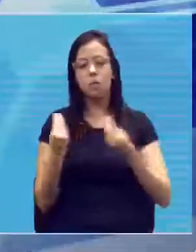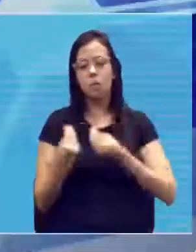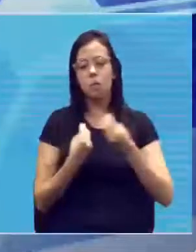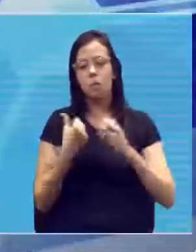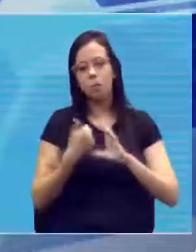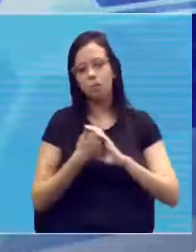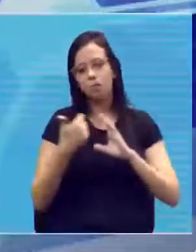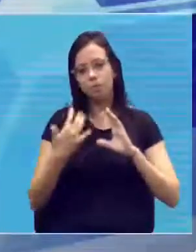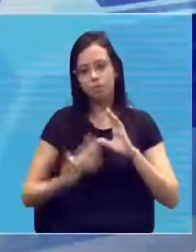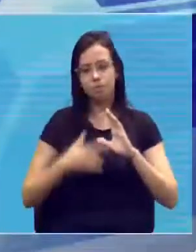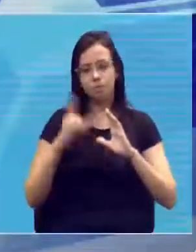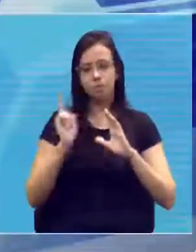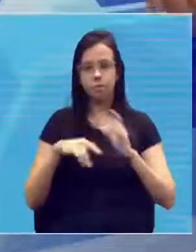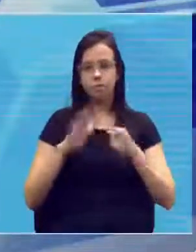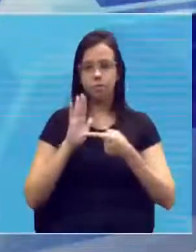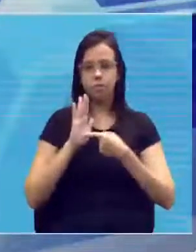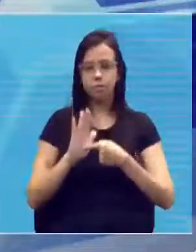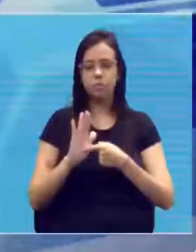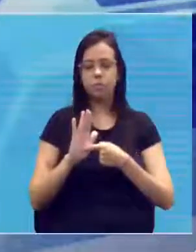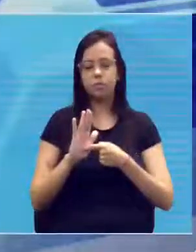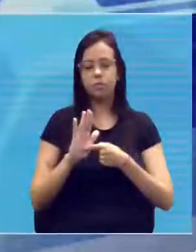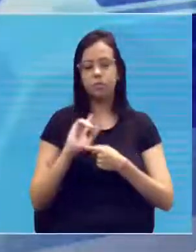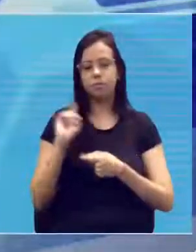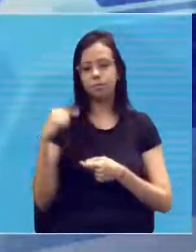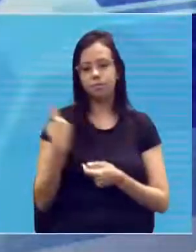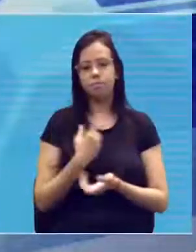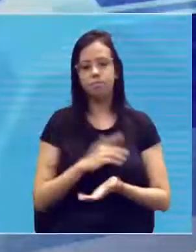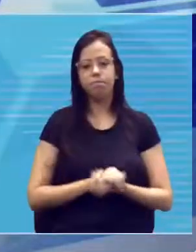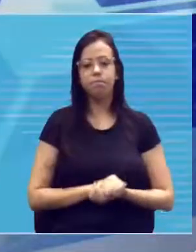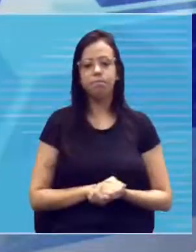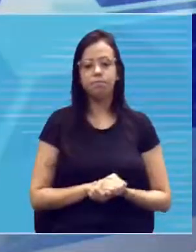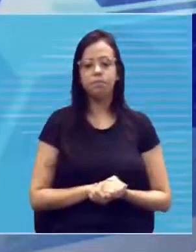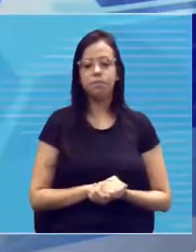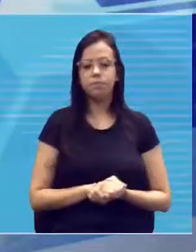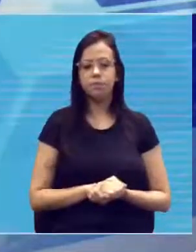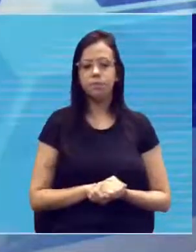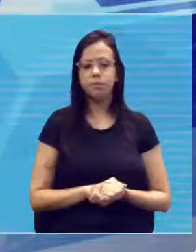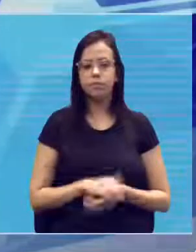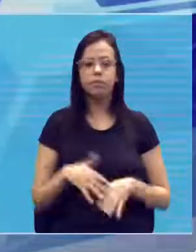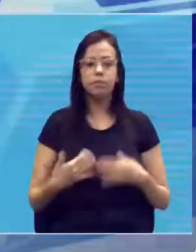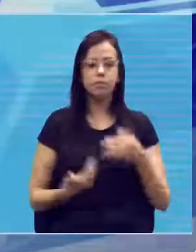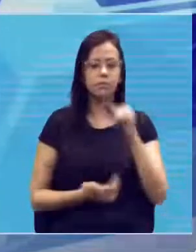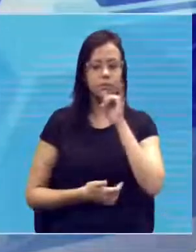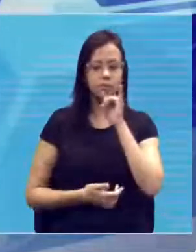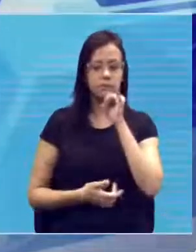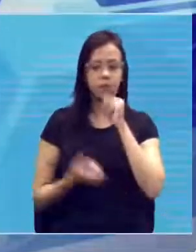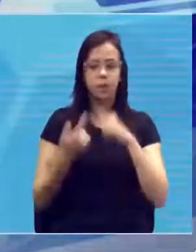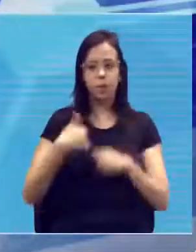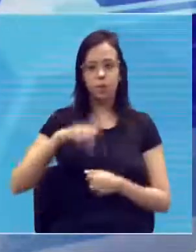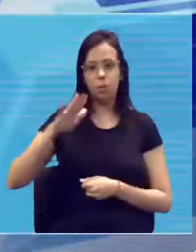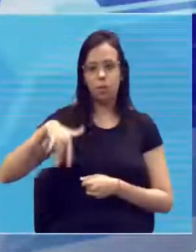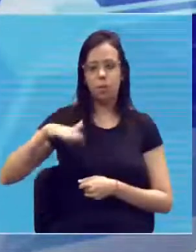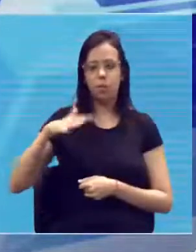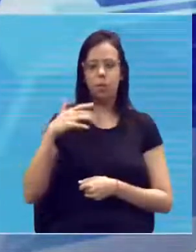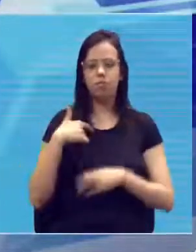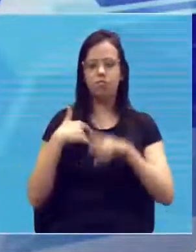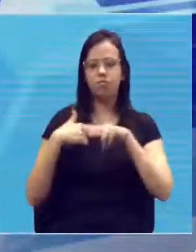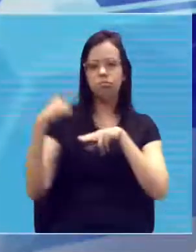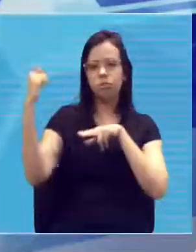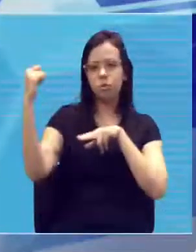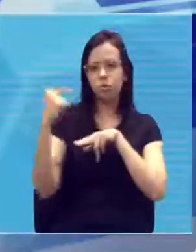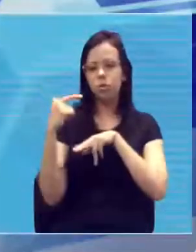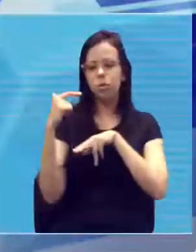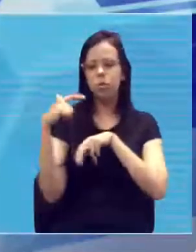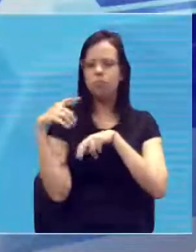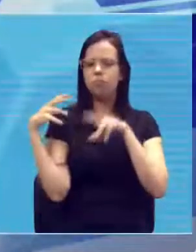característica é manifestada para a gente? Tá? Então, por exemplo, eu vou para a praia, eu vou ficar bronzeado, eu vou ficar mais